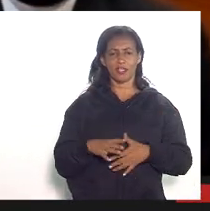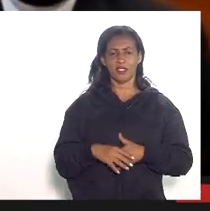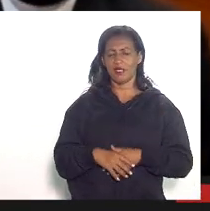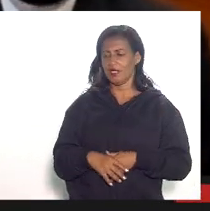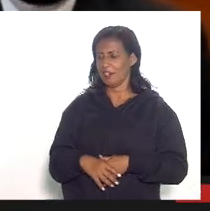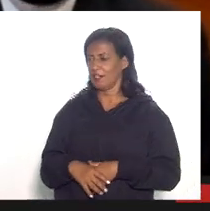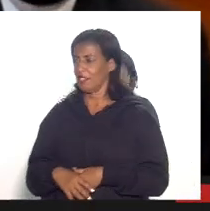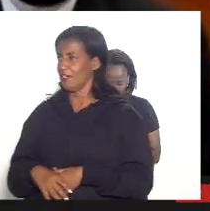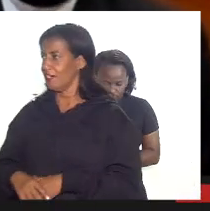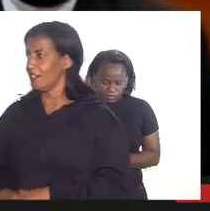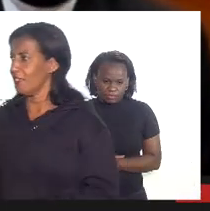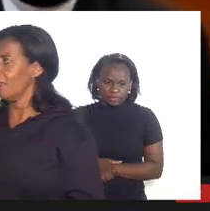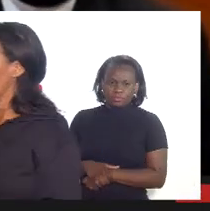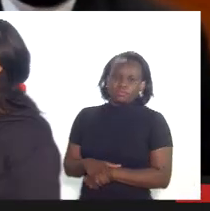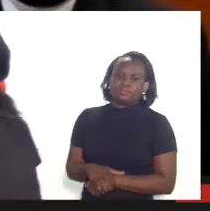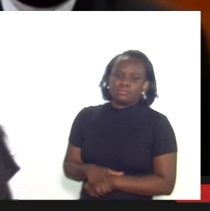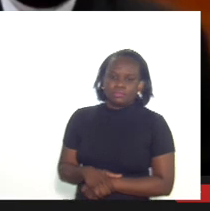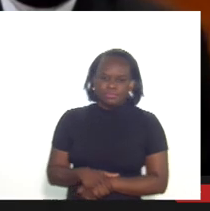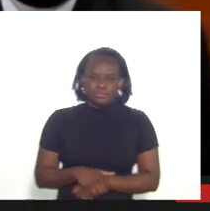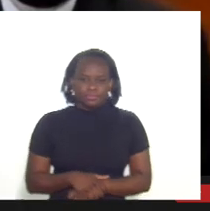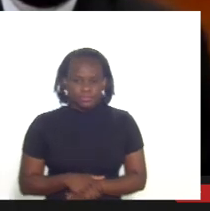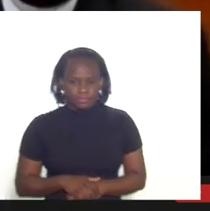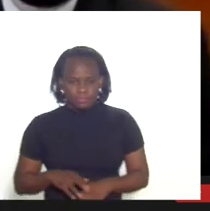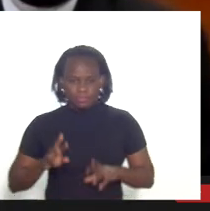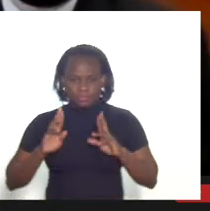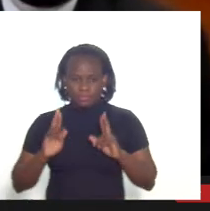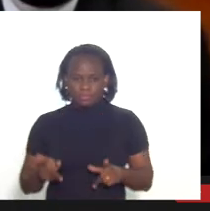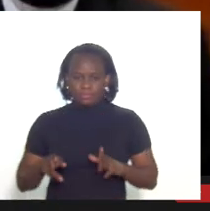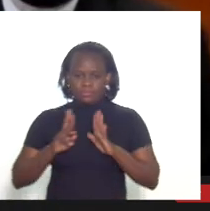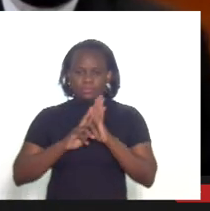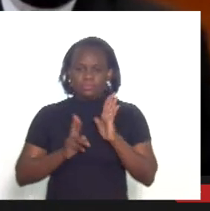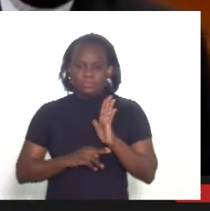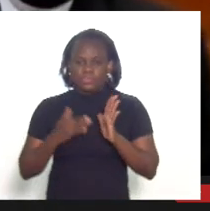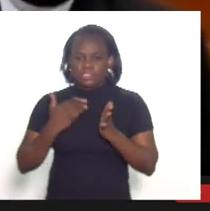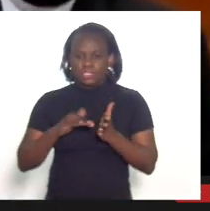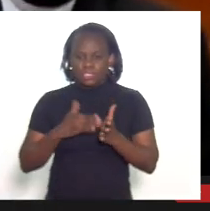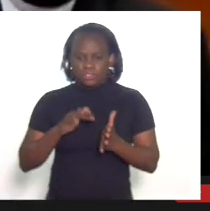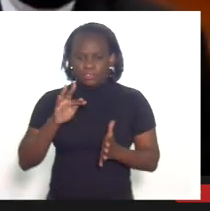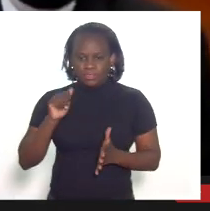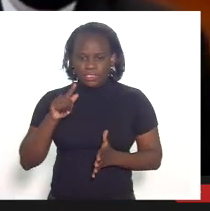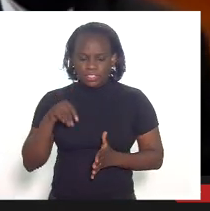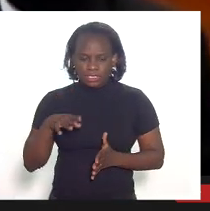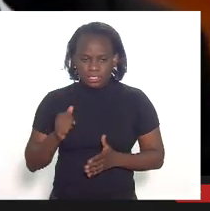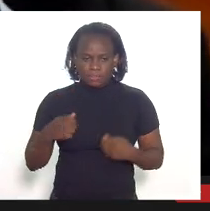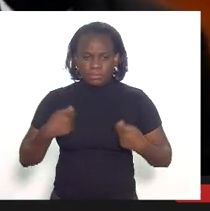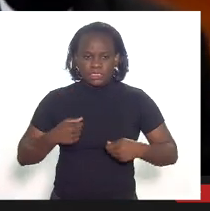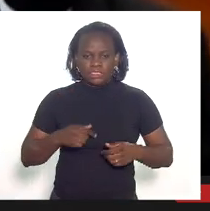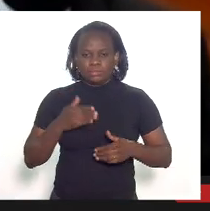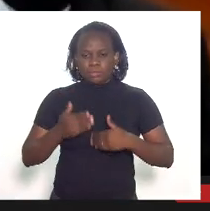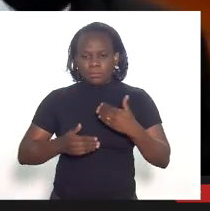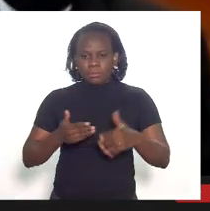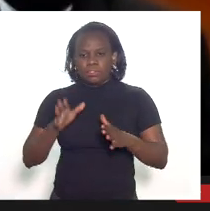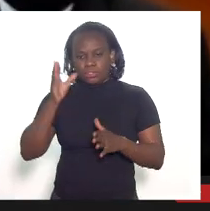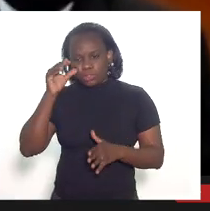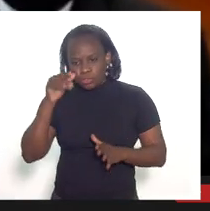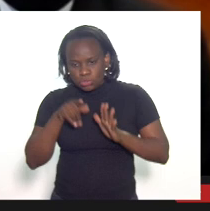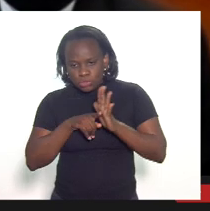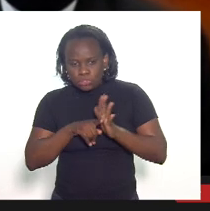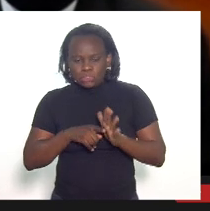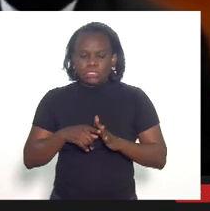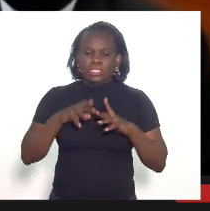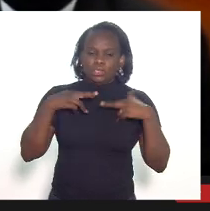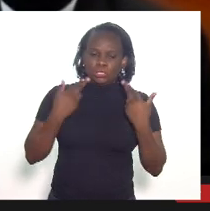regulamento da Secretaria de Fazenda ela tem que passar por todo aquele processo de consulta audiência